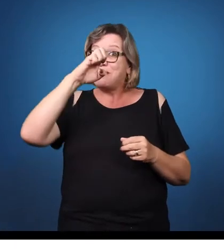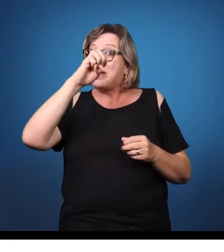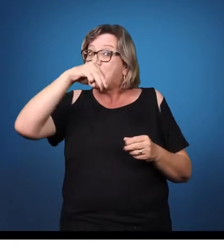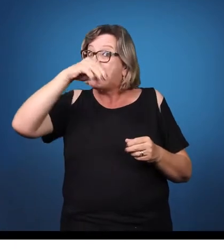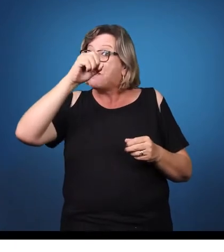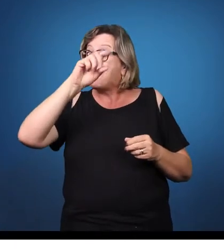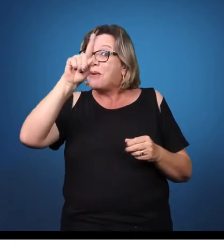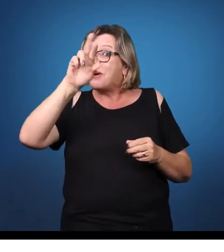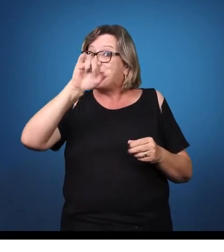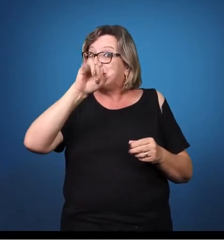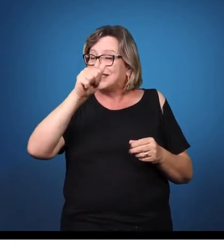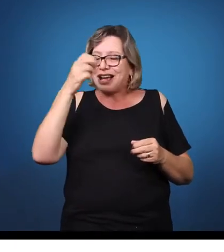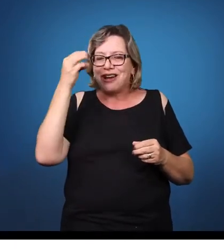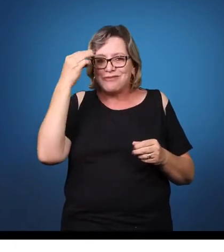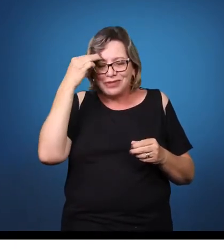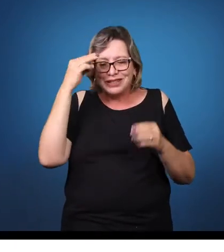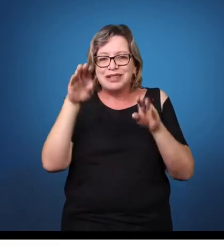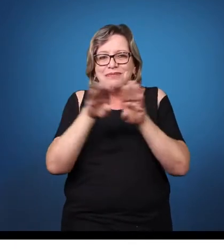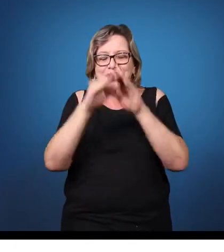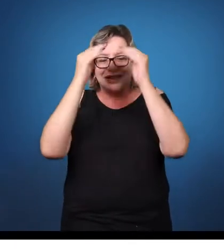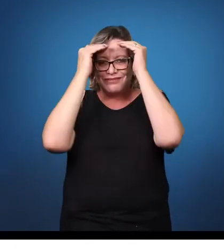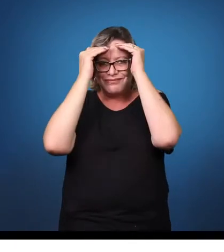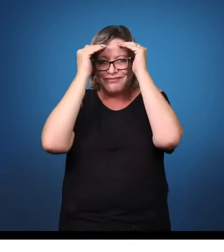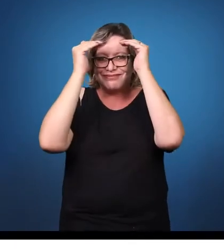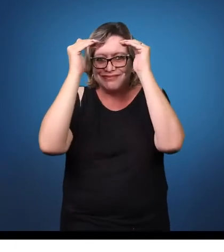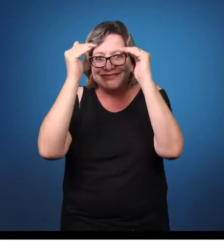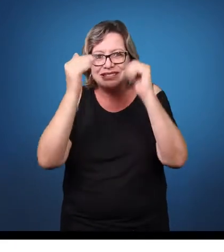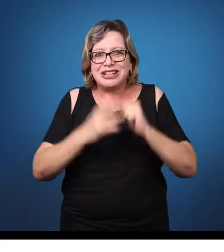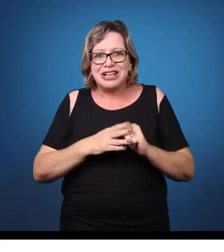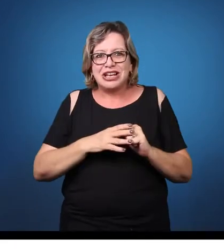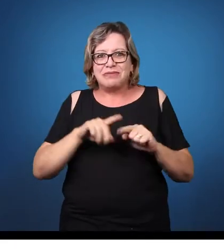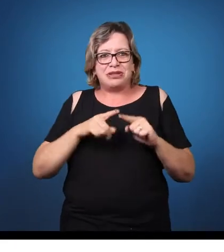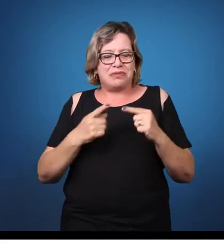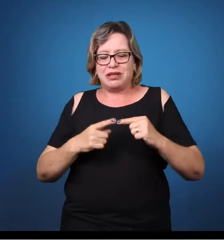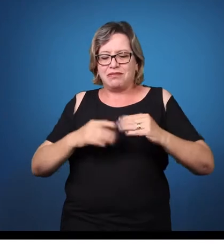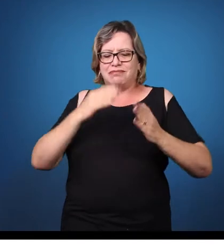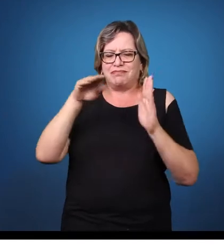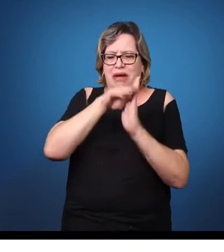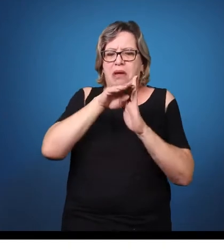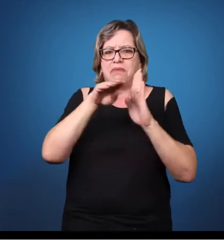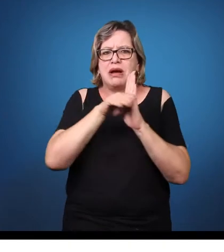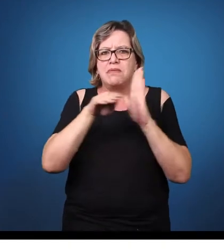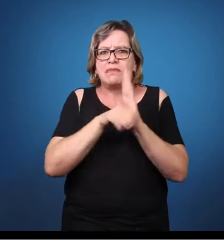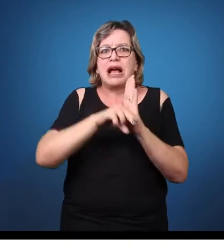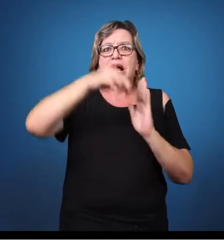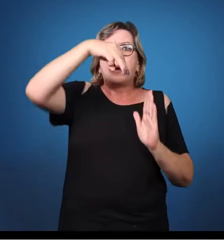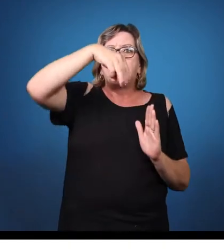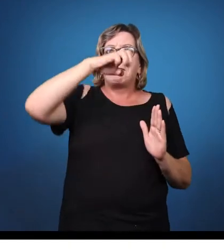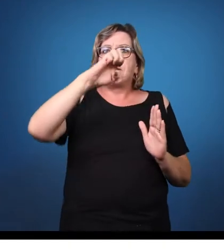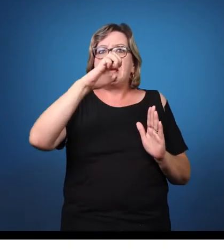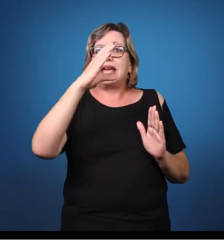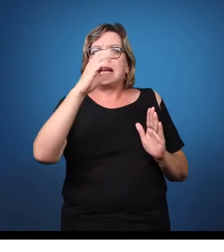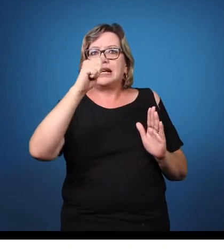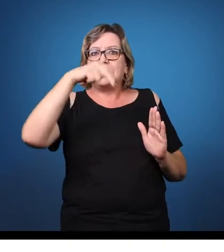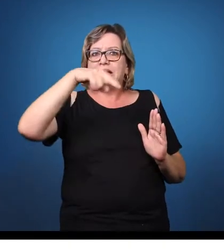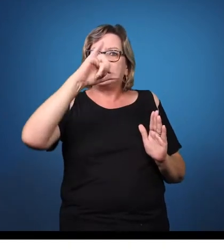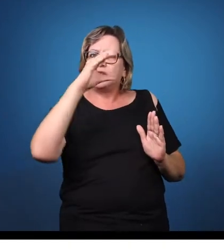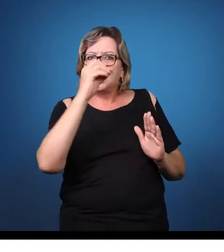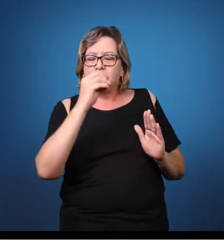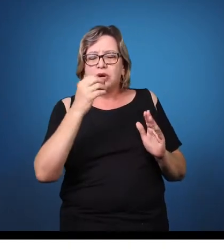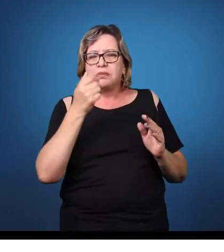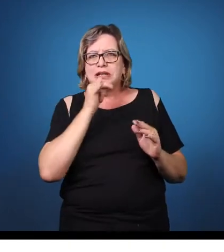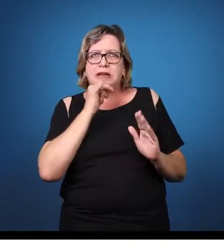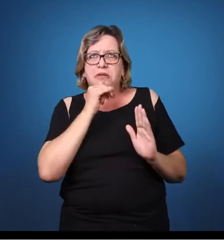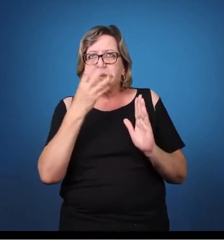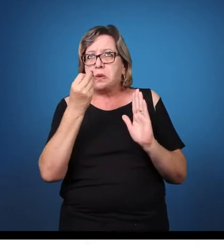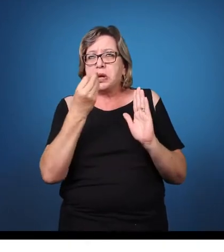memorizar, para na aula lá de tal coisa, ela saber. Não! Então, você tem que trabalhar a memória, trabalhar a